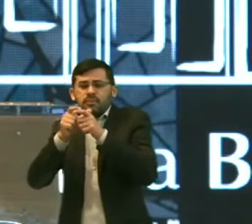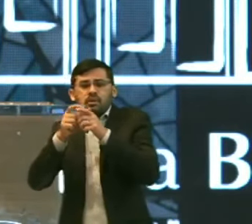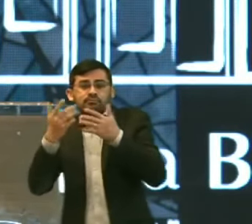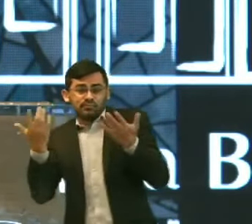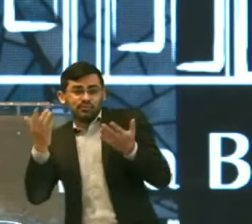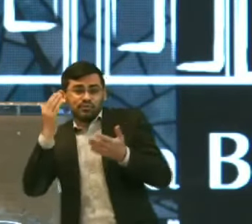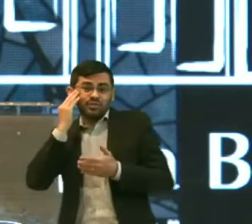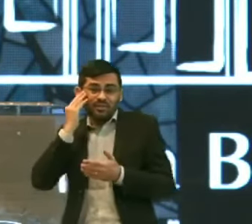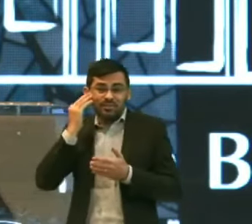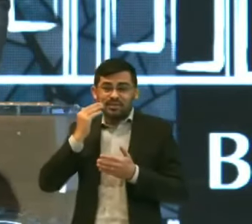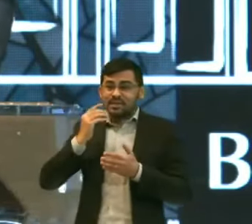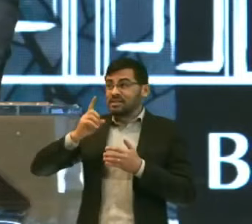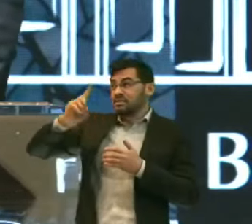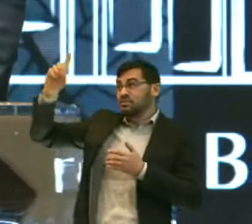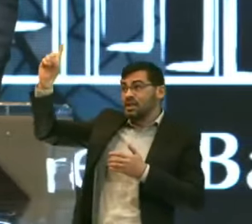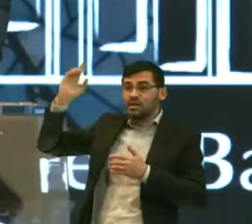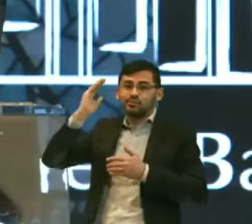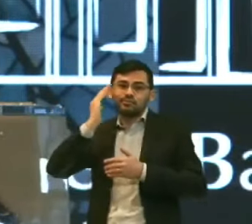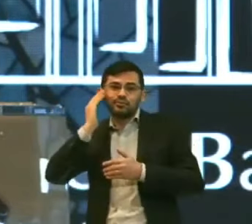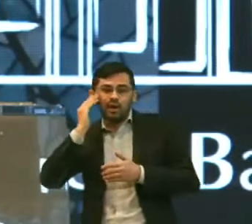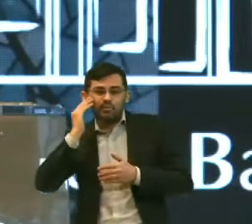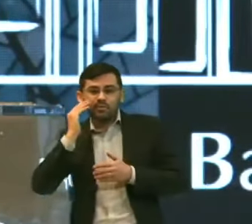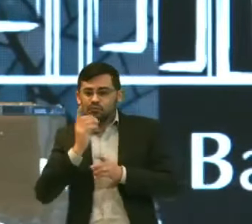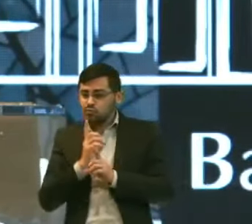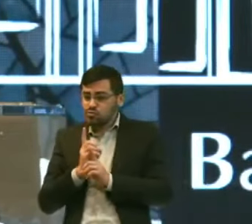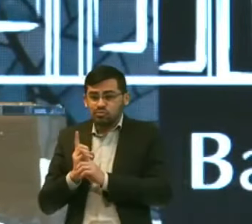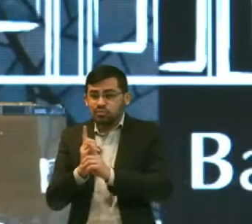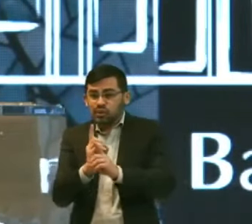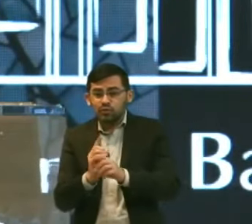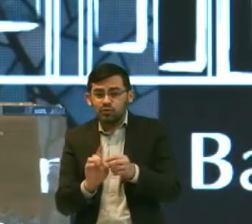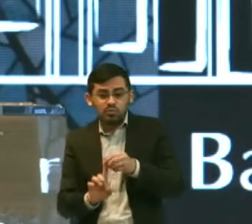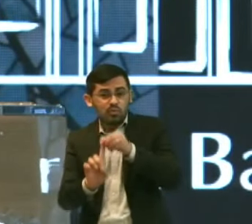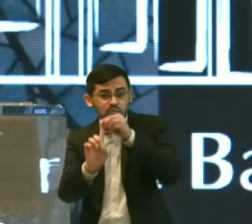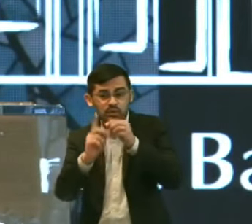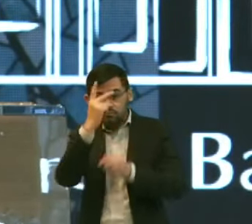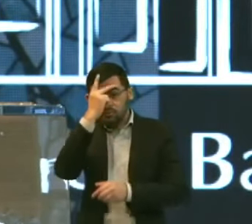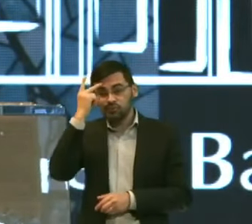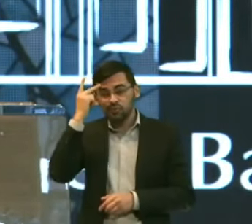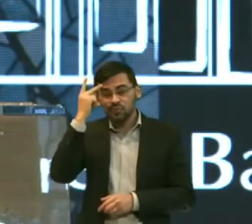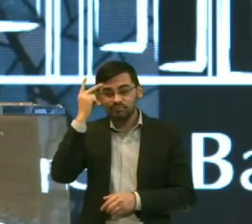Outros serão Como o discipulador O líder de uma só pessoa